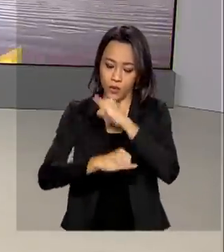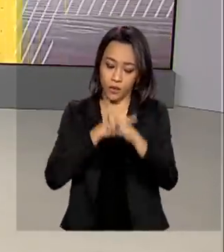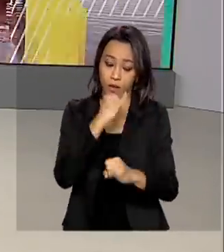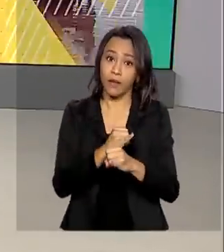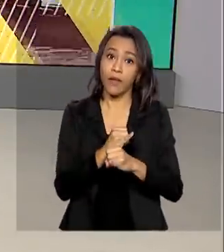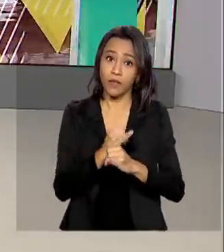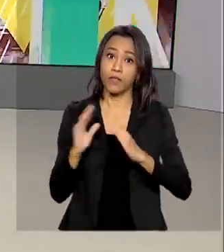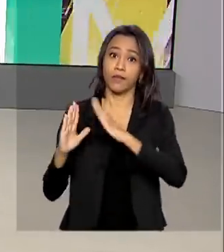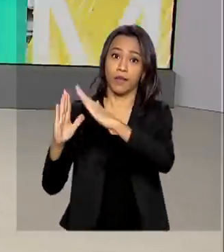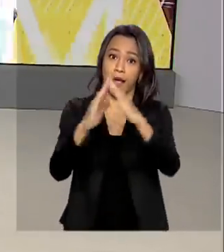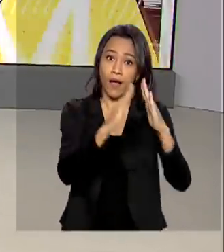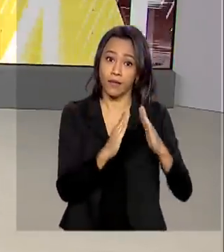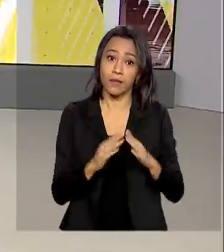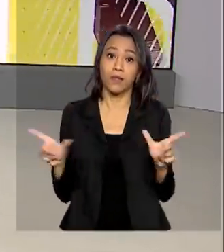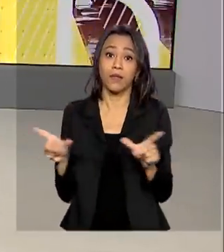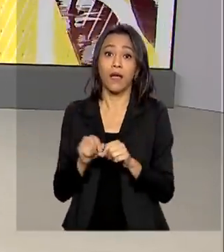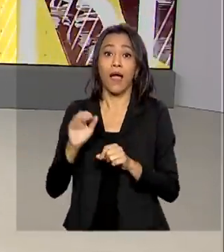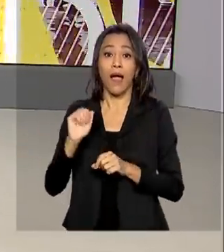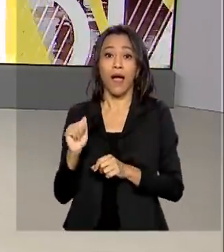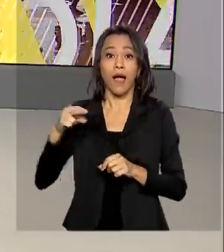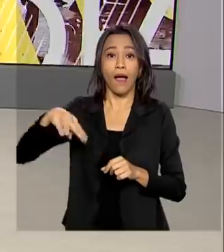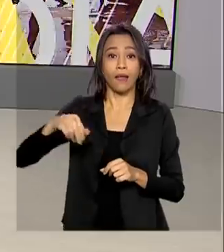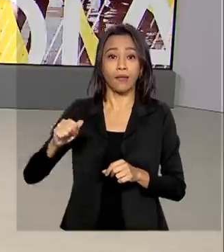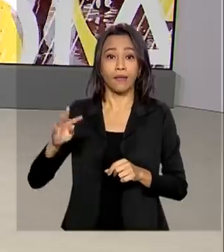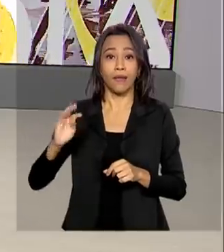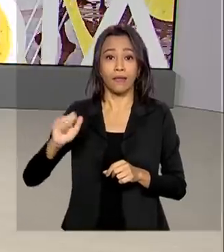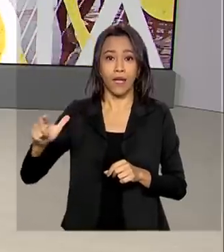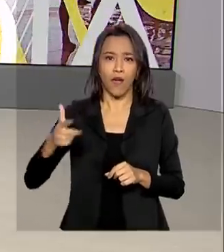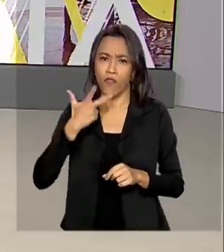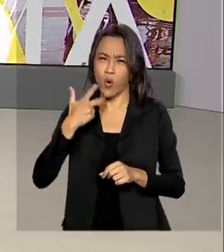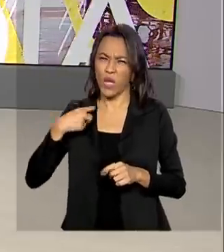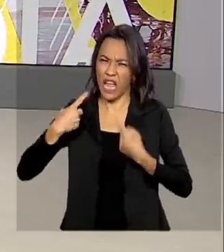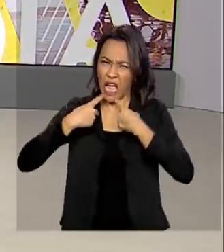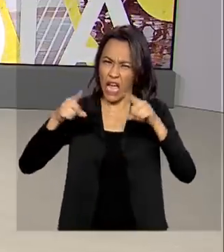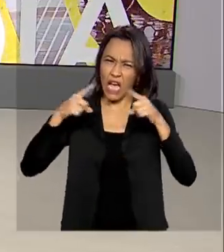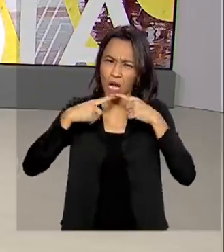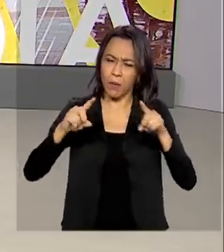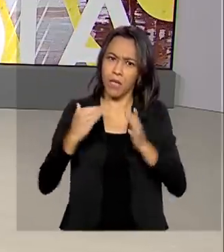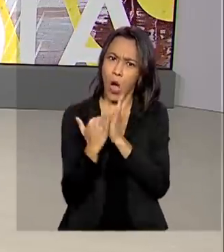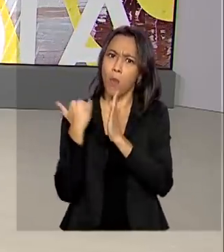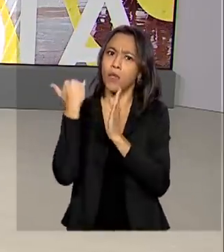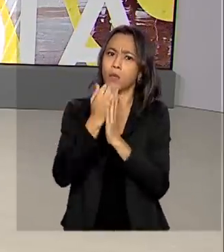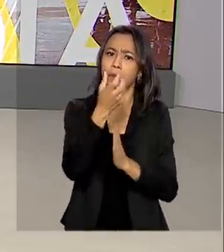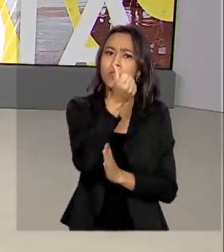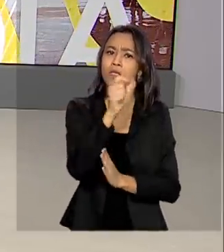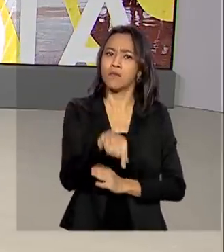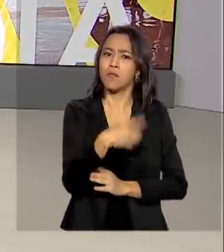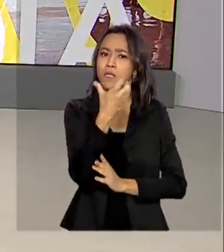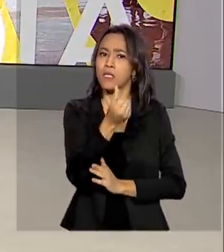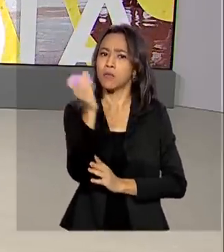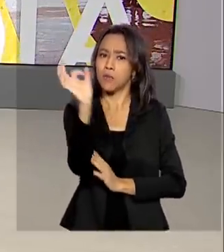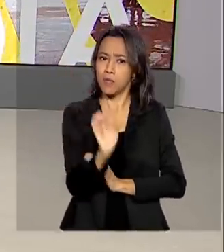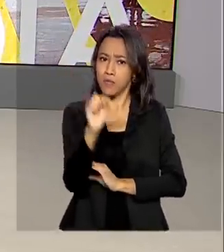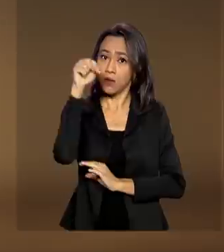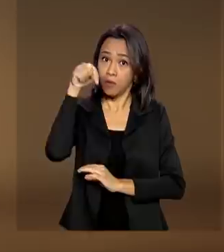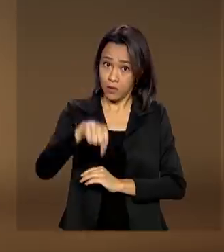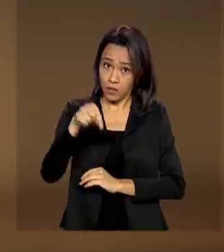acordo com a Anatel, o número de reclamações cresceu 6,6% no primeiro semestre deste ano.